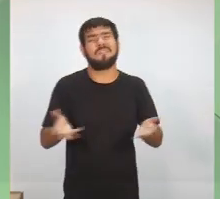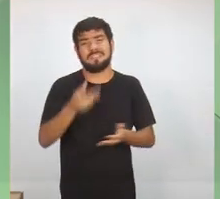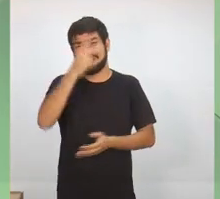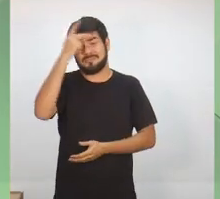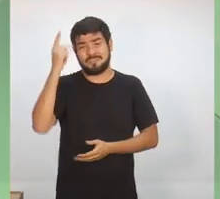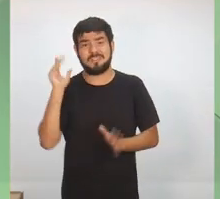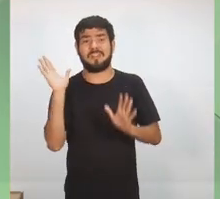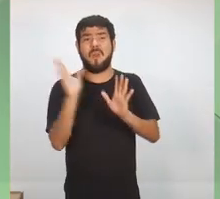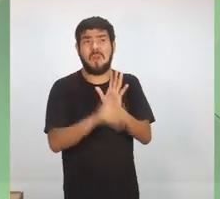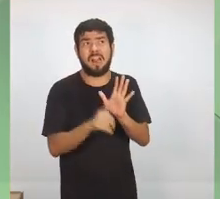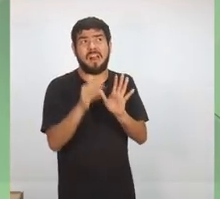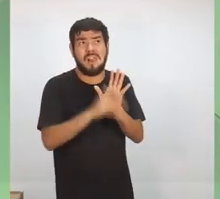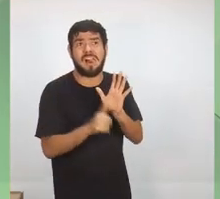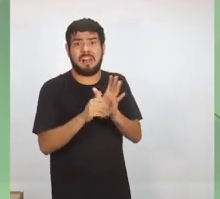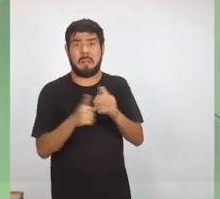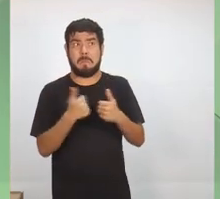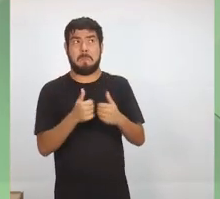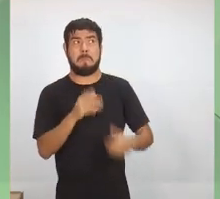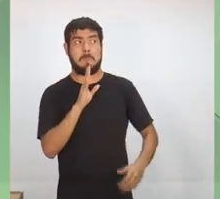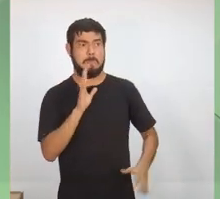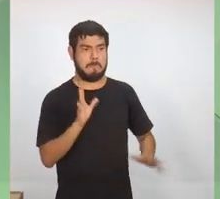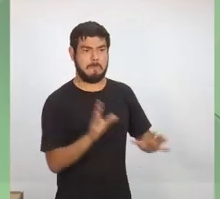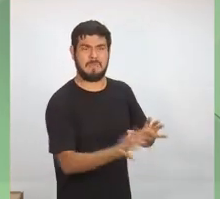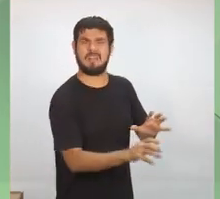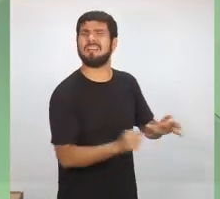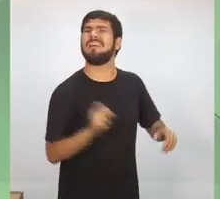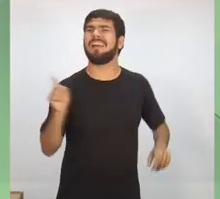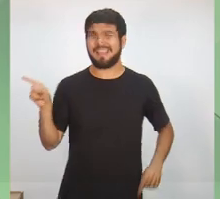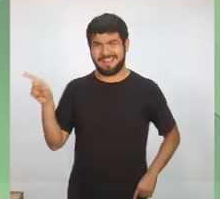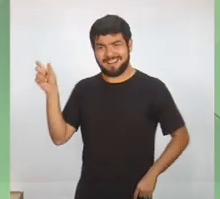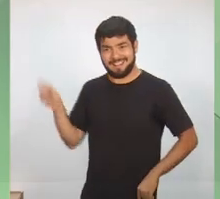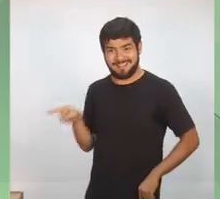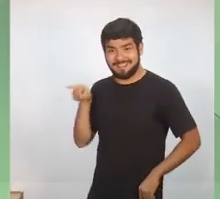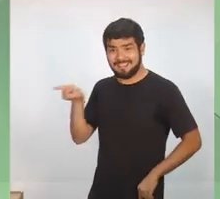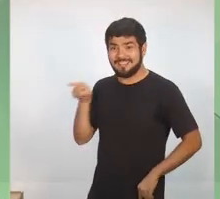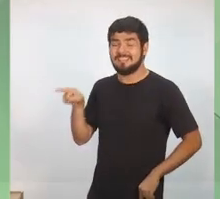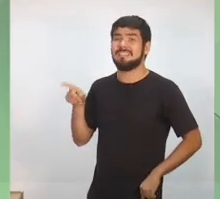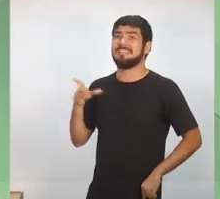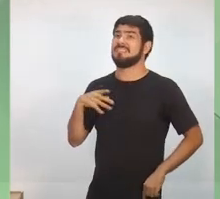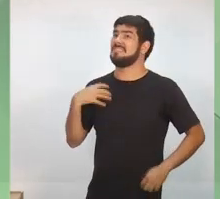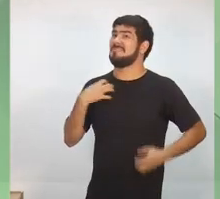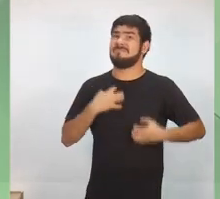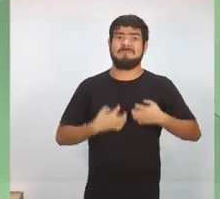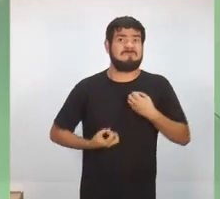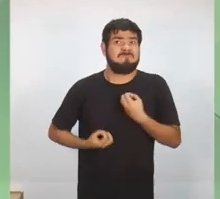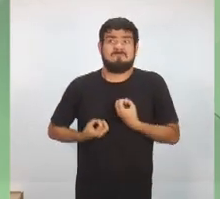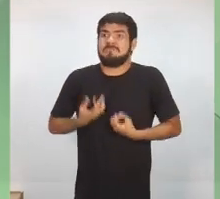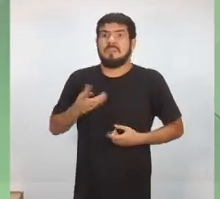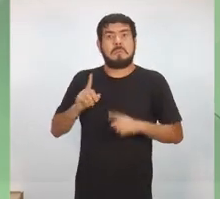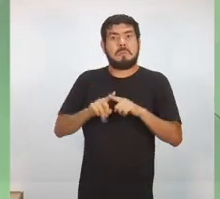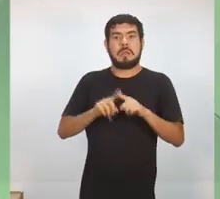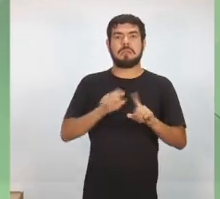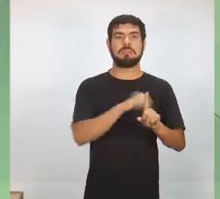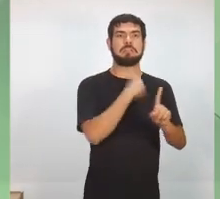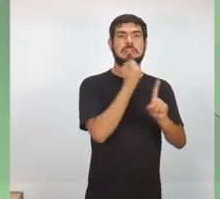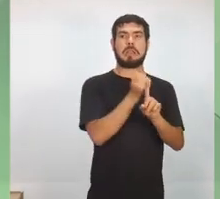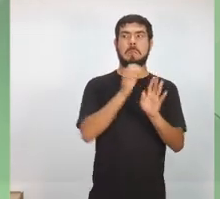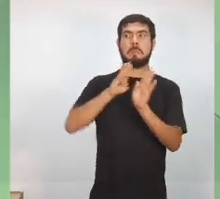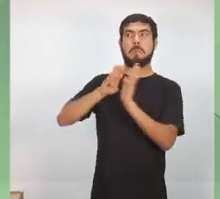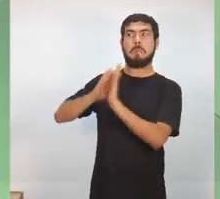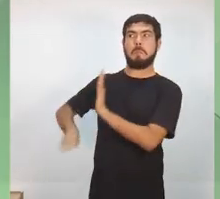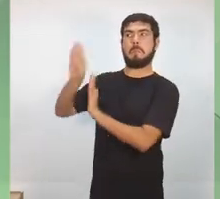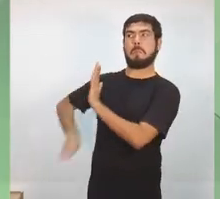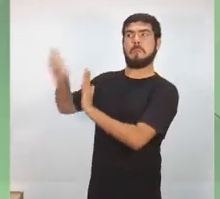são pessoas que chegaram a uma situação de total exclusão social. Quer seja porque faltou